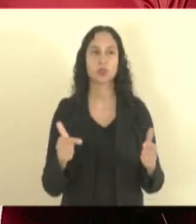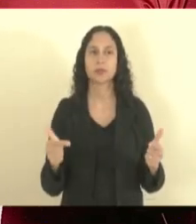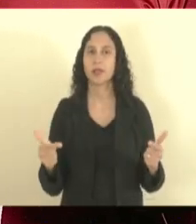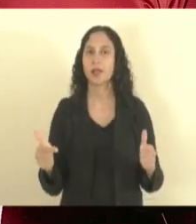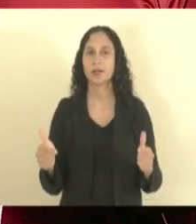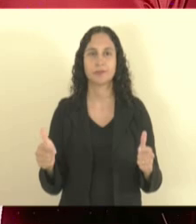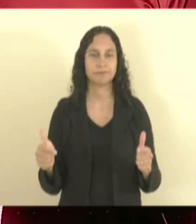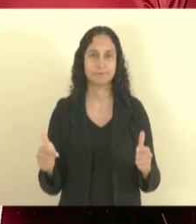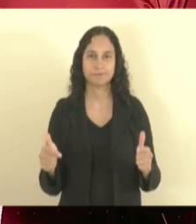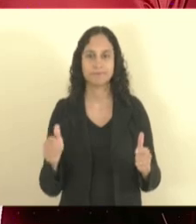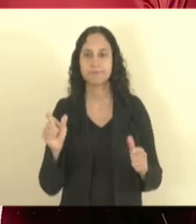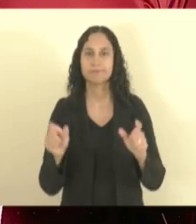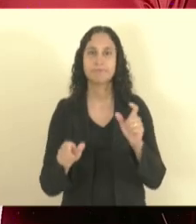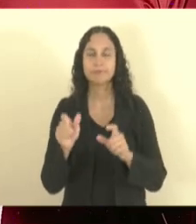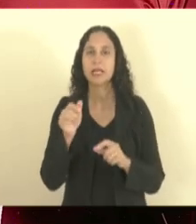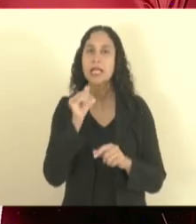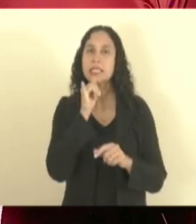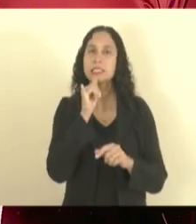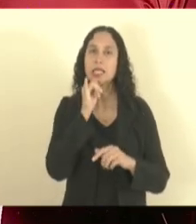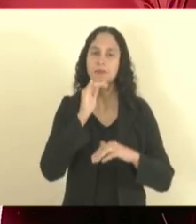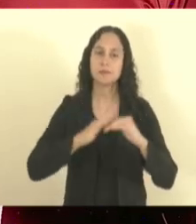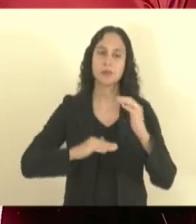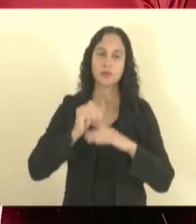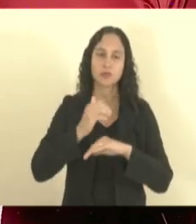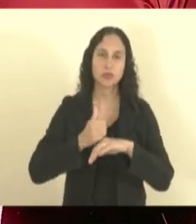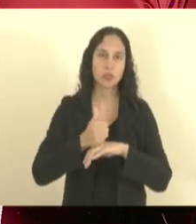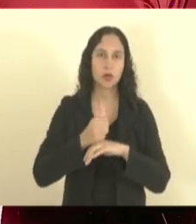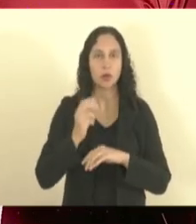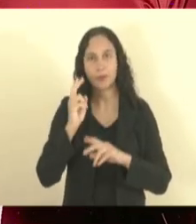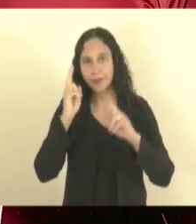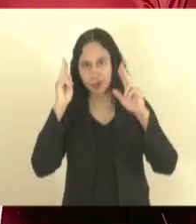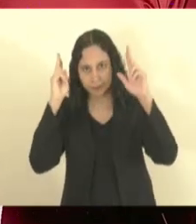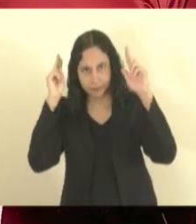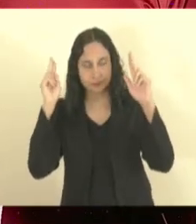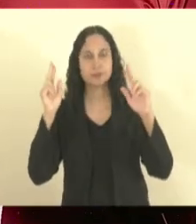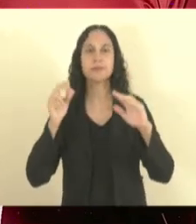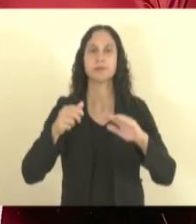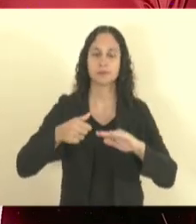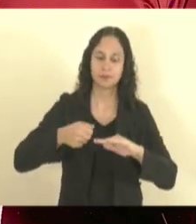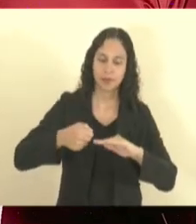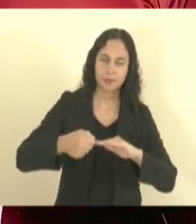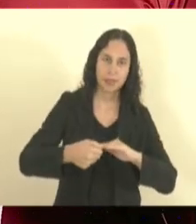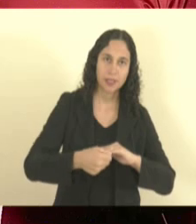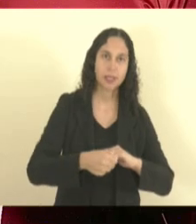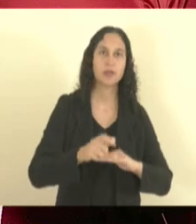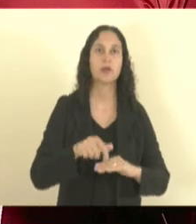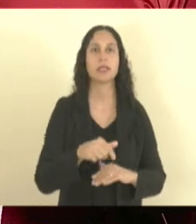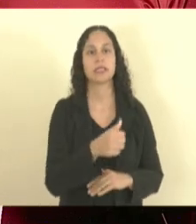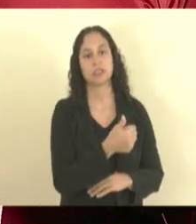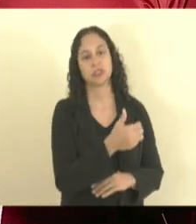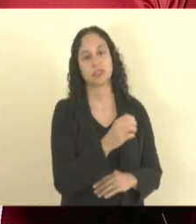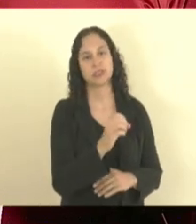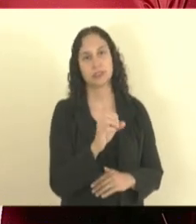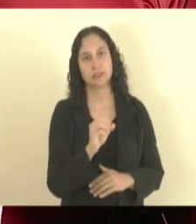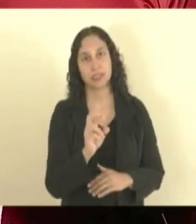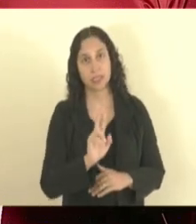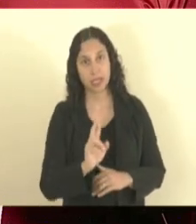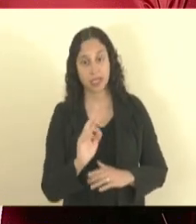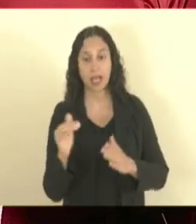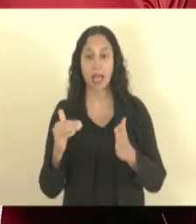Ele pega manicure, barbeiro, ele vai de mil, de cem reais a vinte mil.